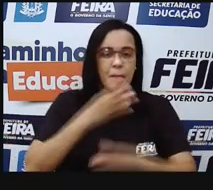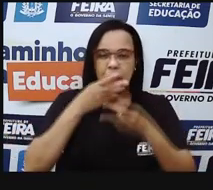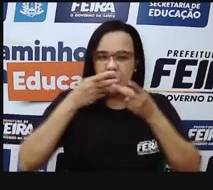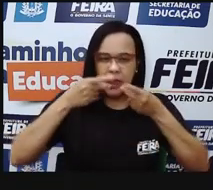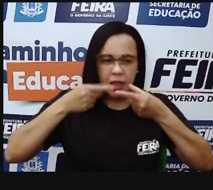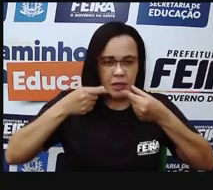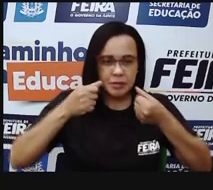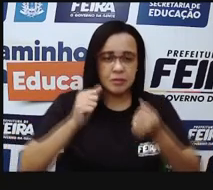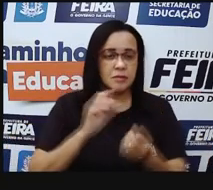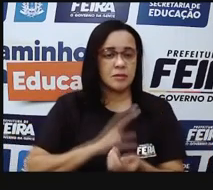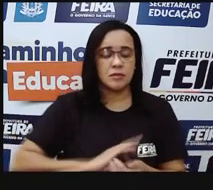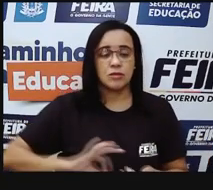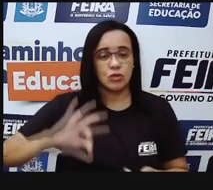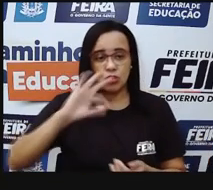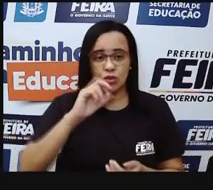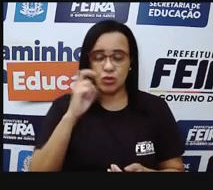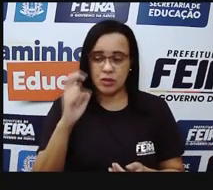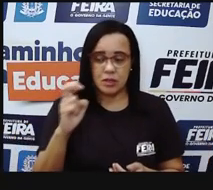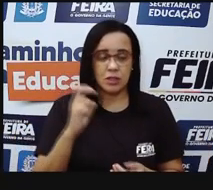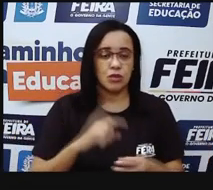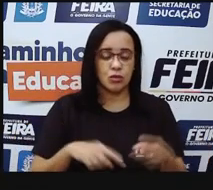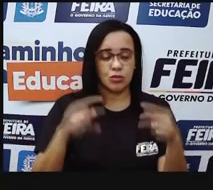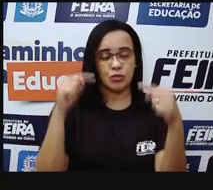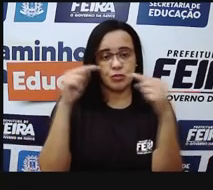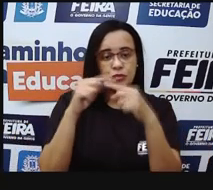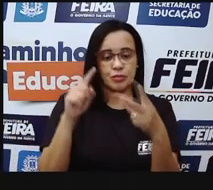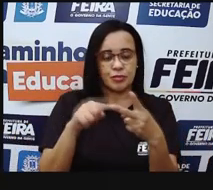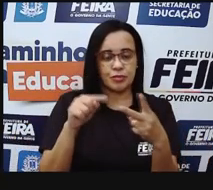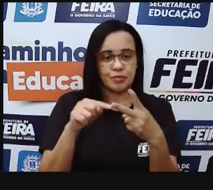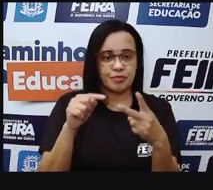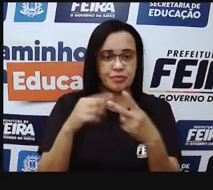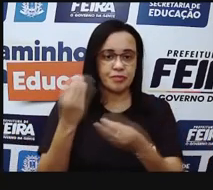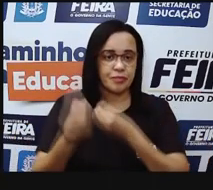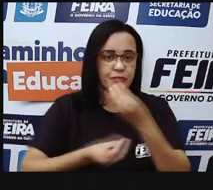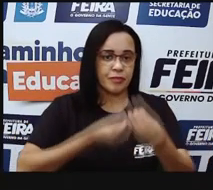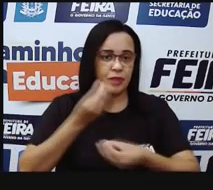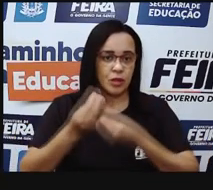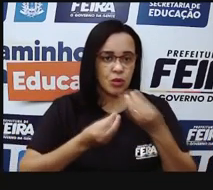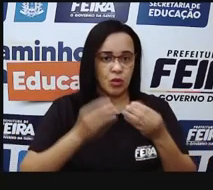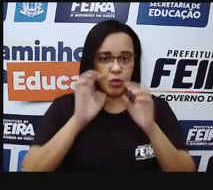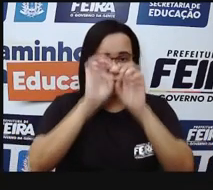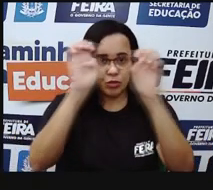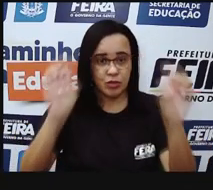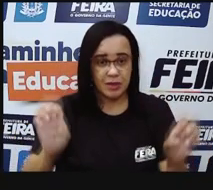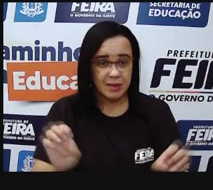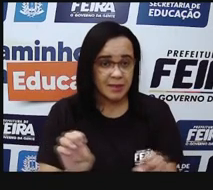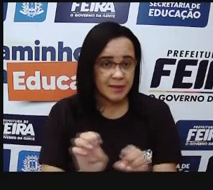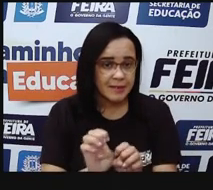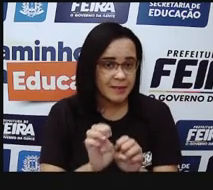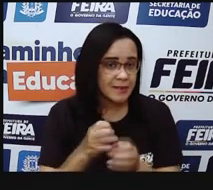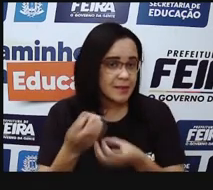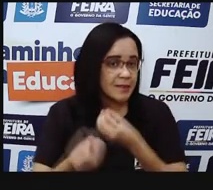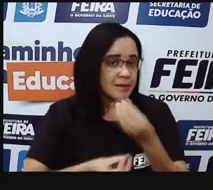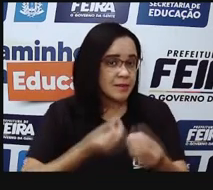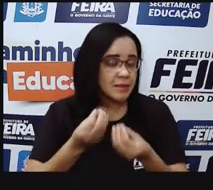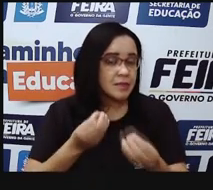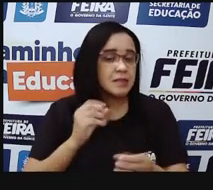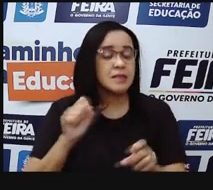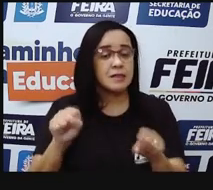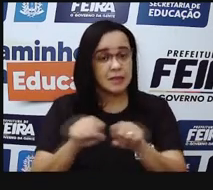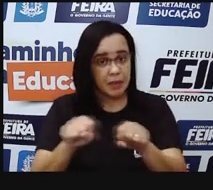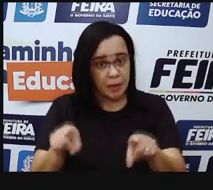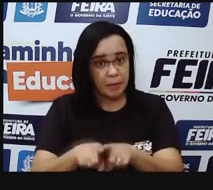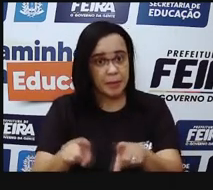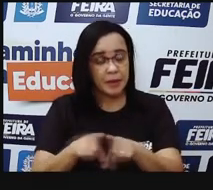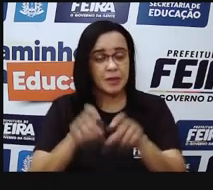do ambiente. E o segundo objetivo, justificar o papel de sistema nervoso na coordenação das ações